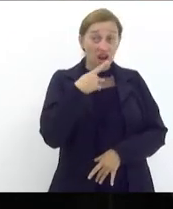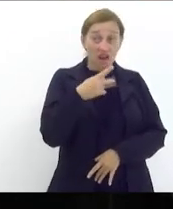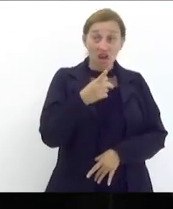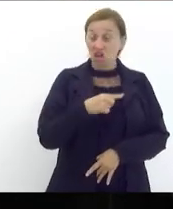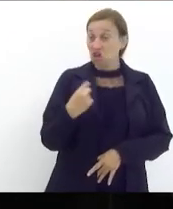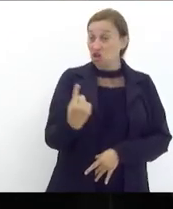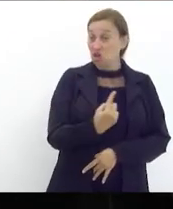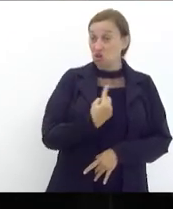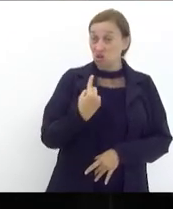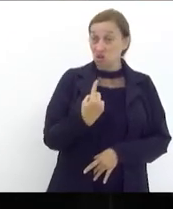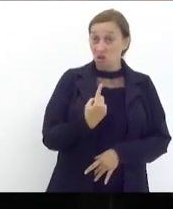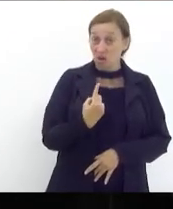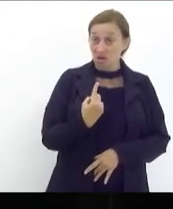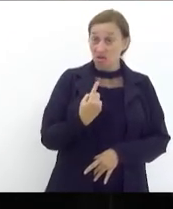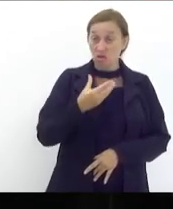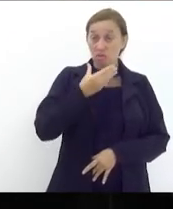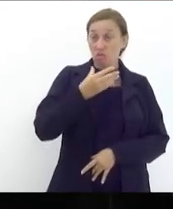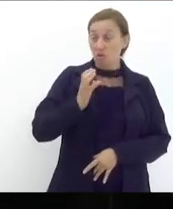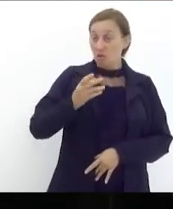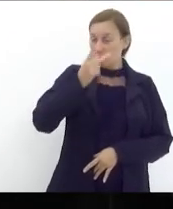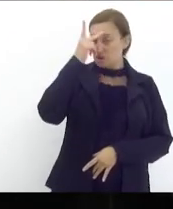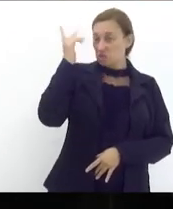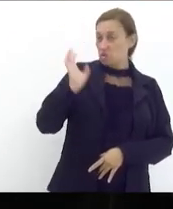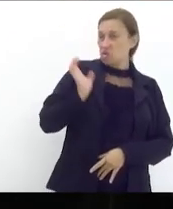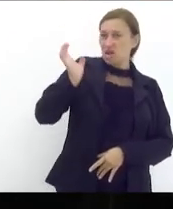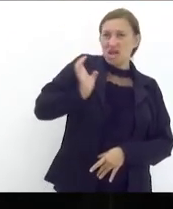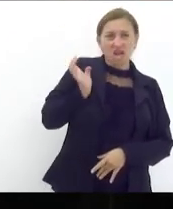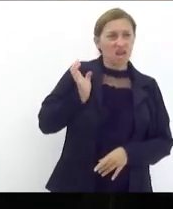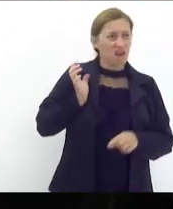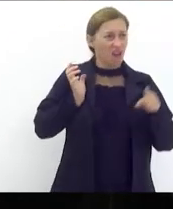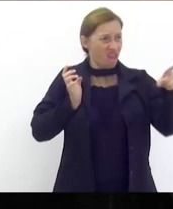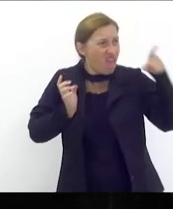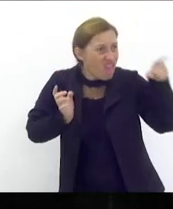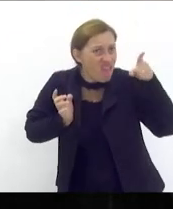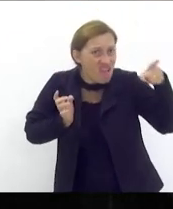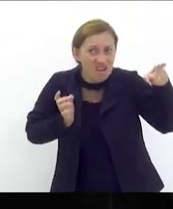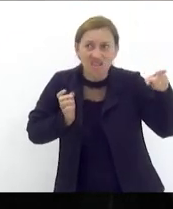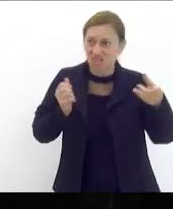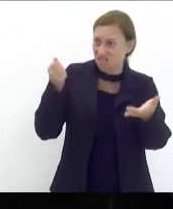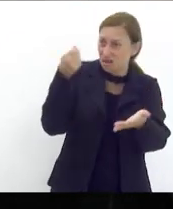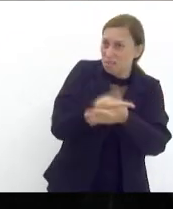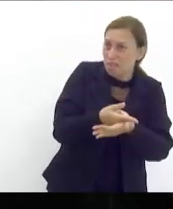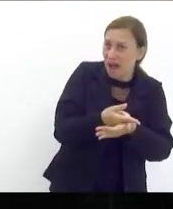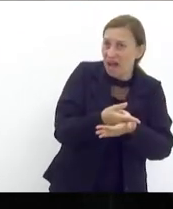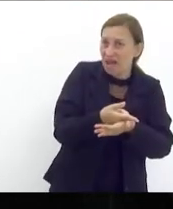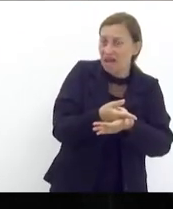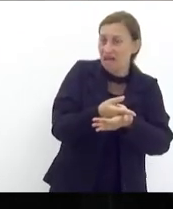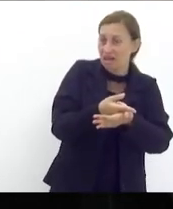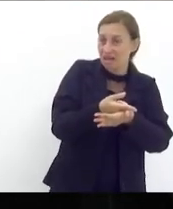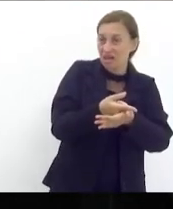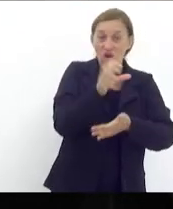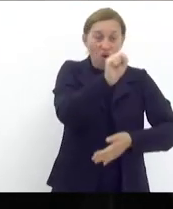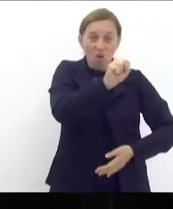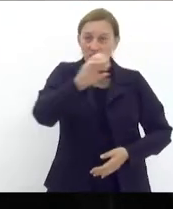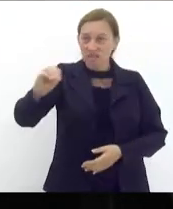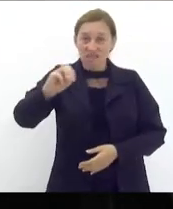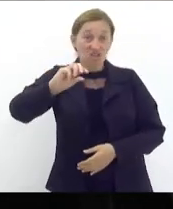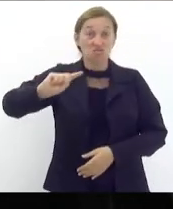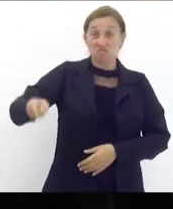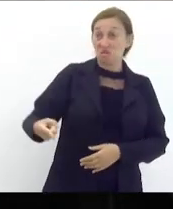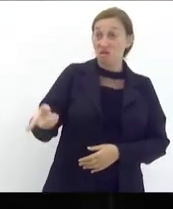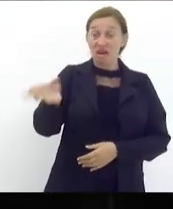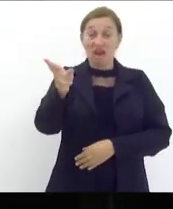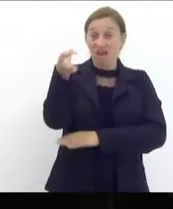nós somos burgueses burgueses são eles que pagam diárias de 800 mil reais